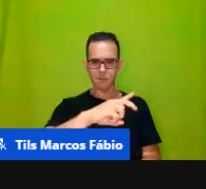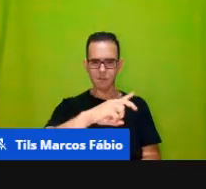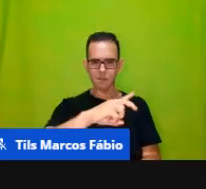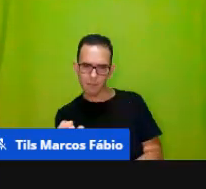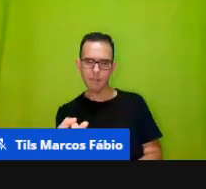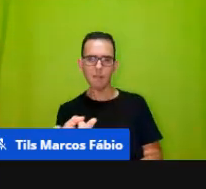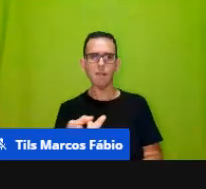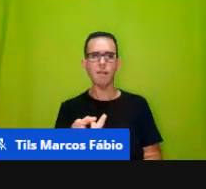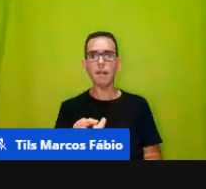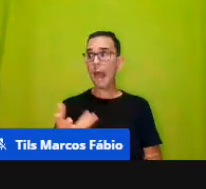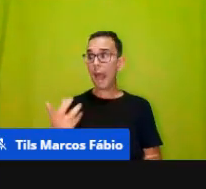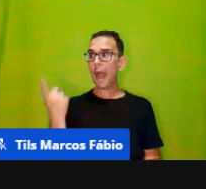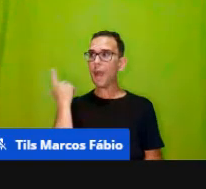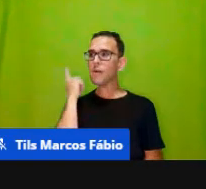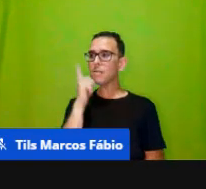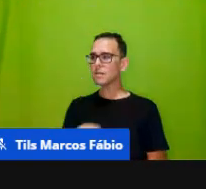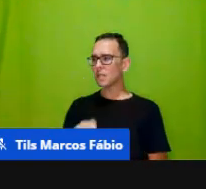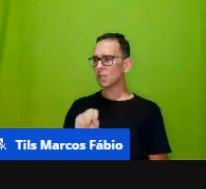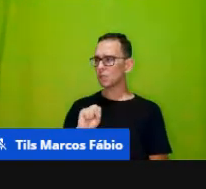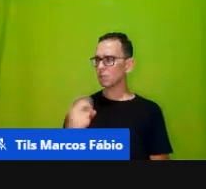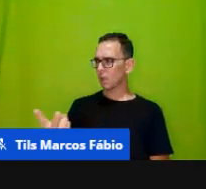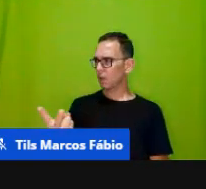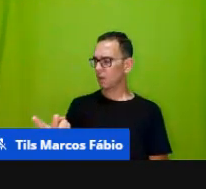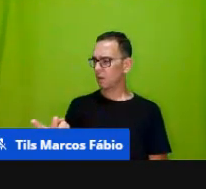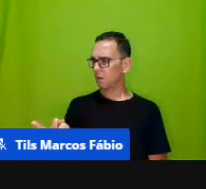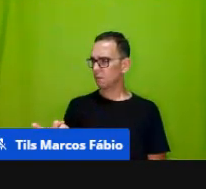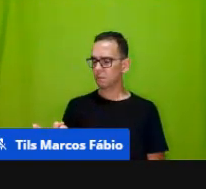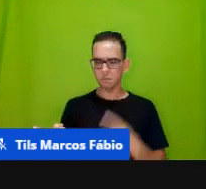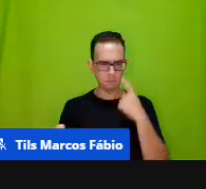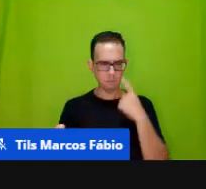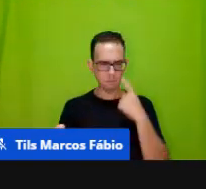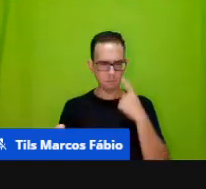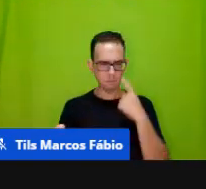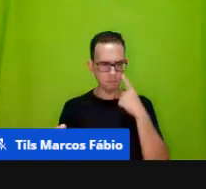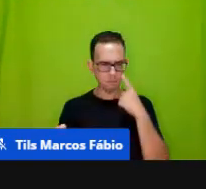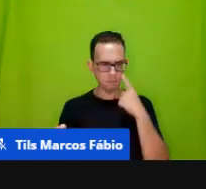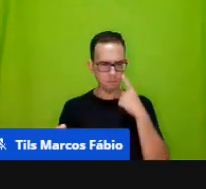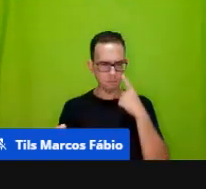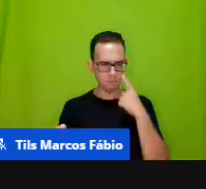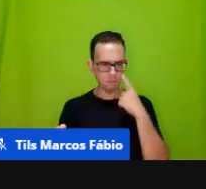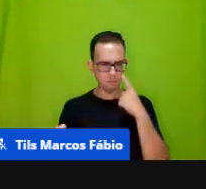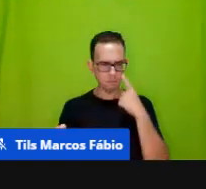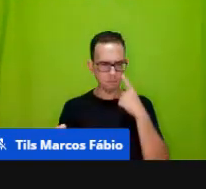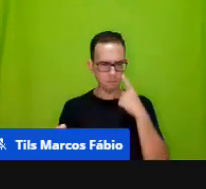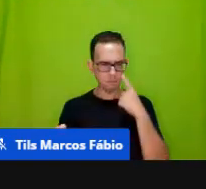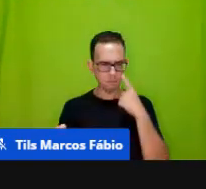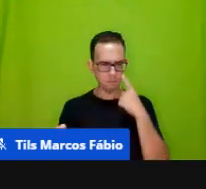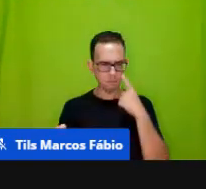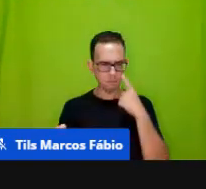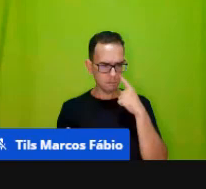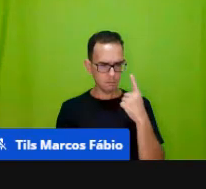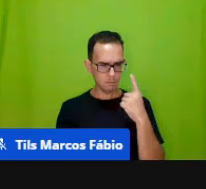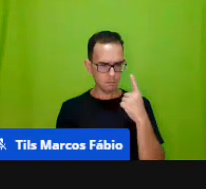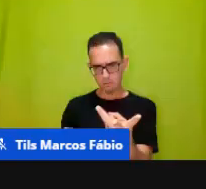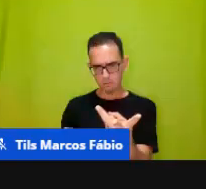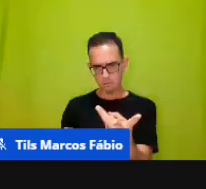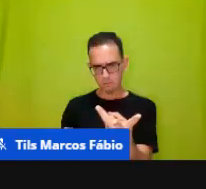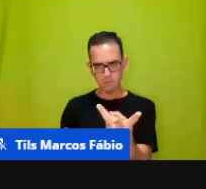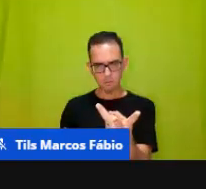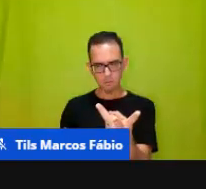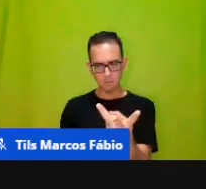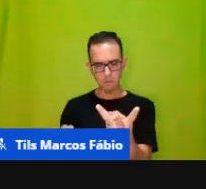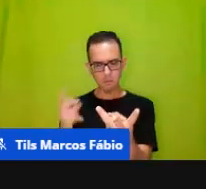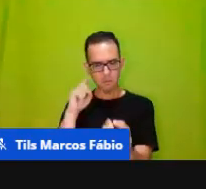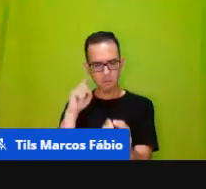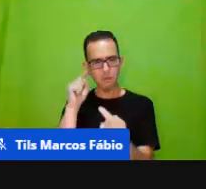fala opa derrubei dois só que a criança vai olhar aquele pino que ela derrubou ela está lá com o número oito marcado mas